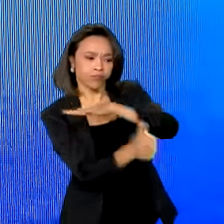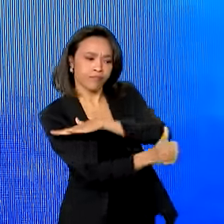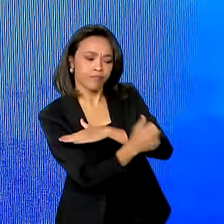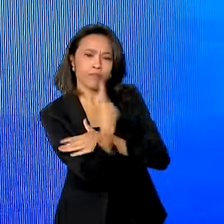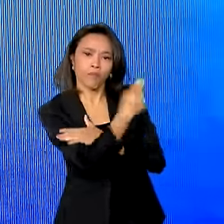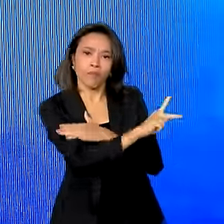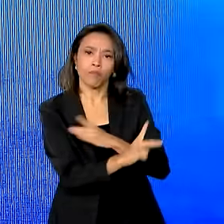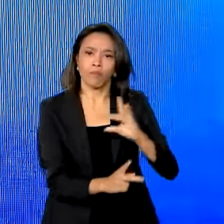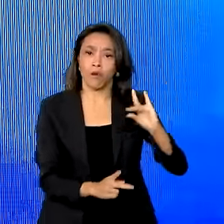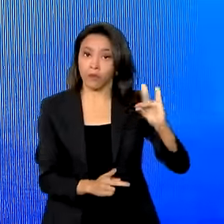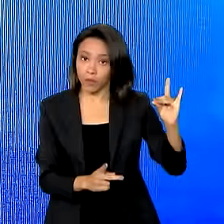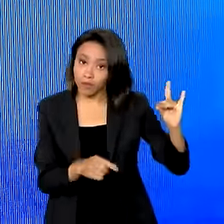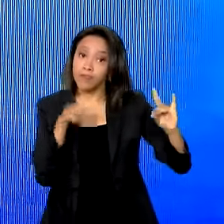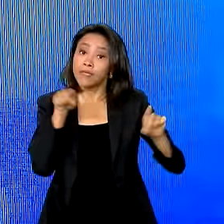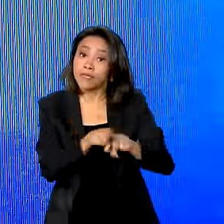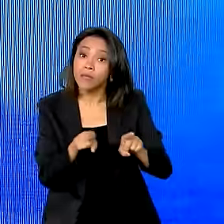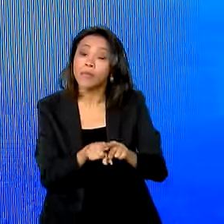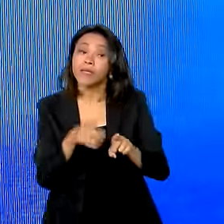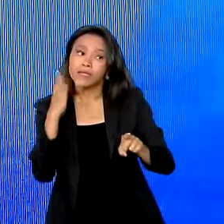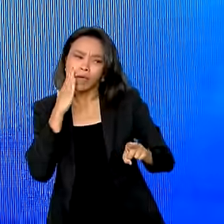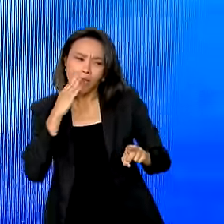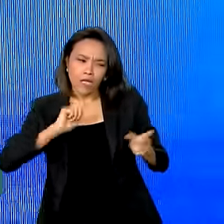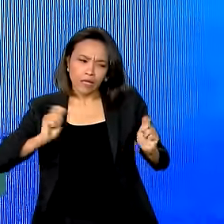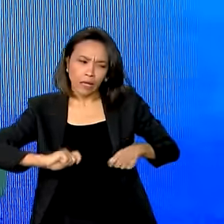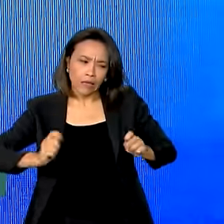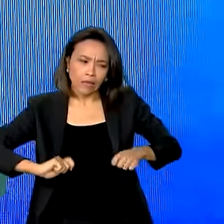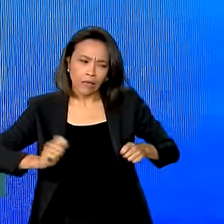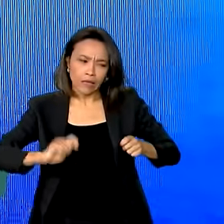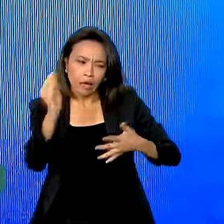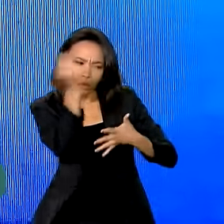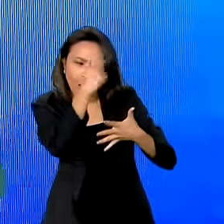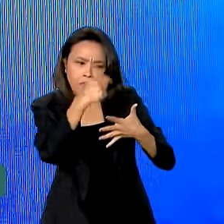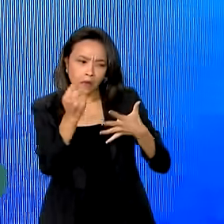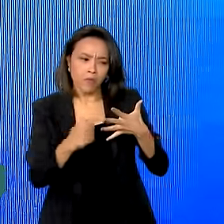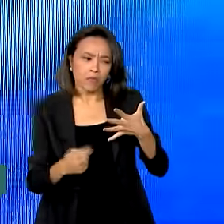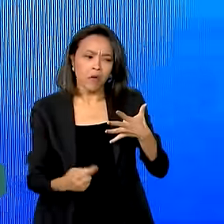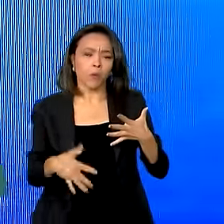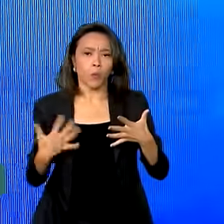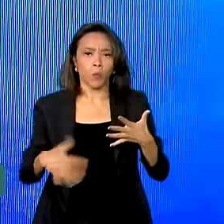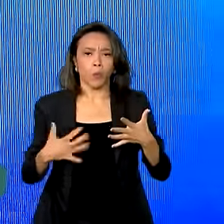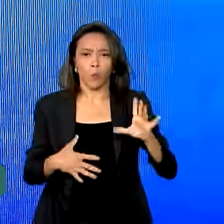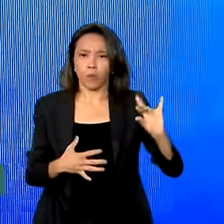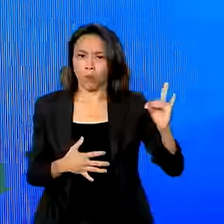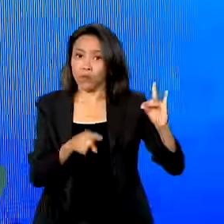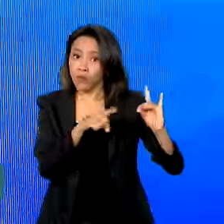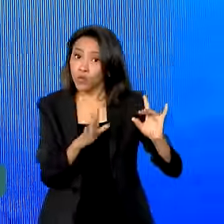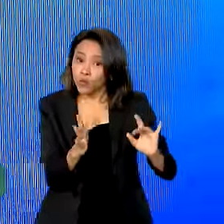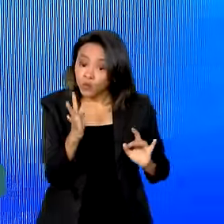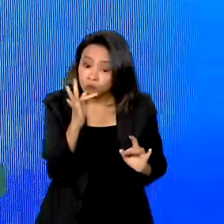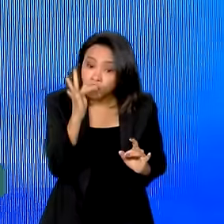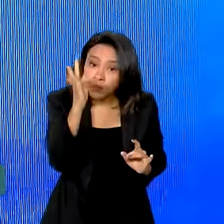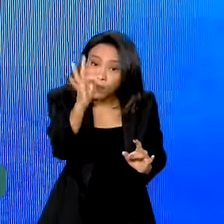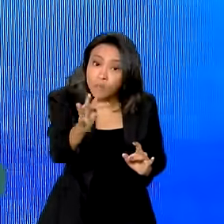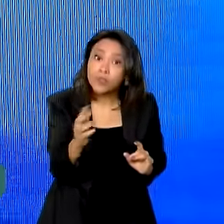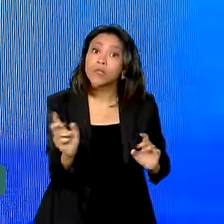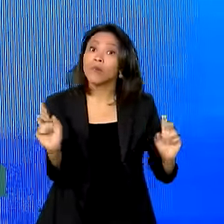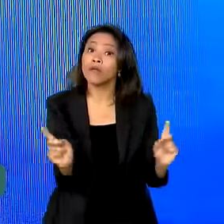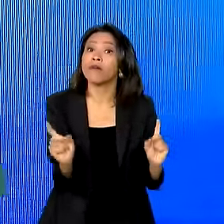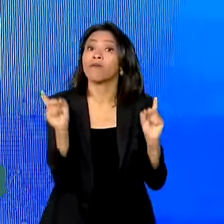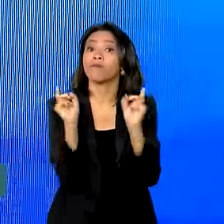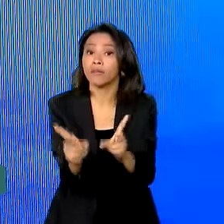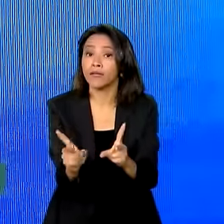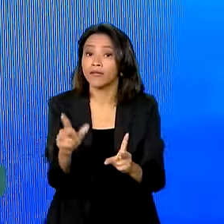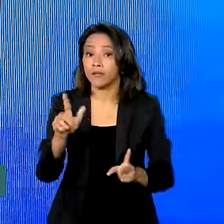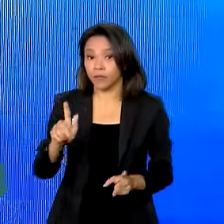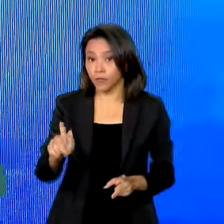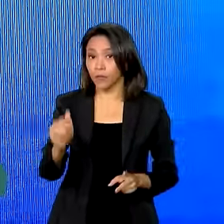nacional as potencialidades da Bolívia para poder, no futuro breve, além da comercialização do gás, fazer